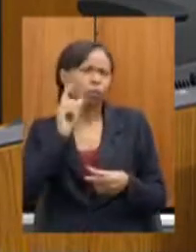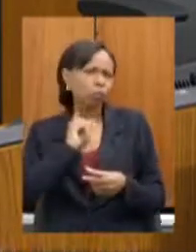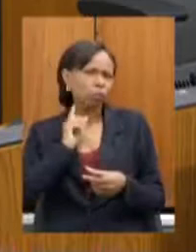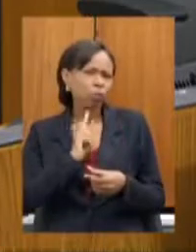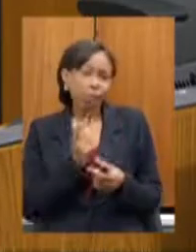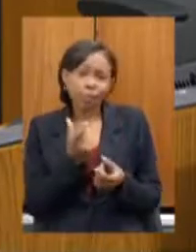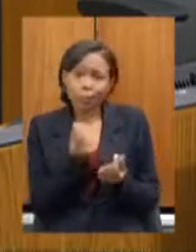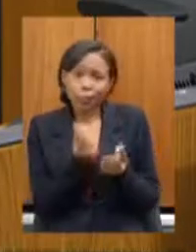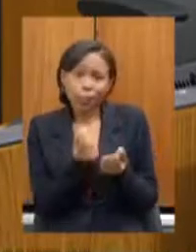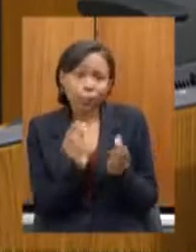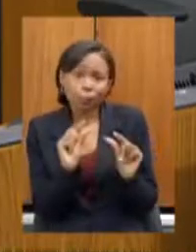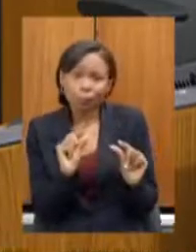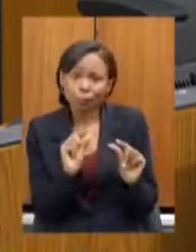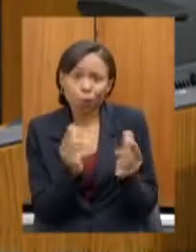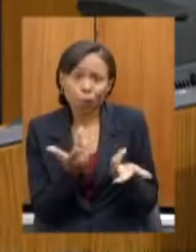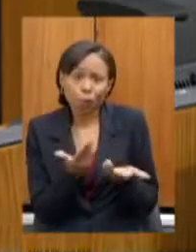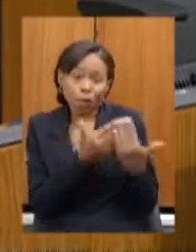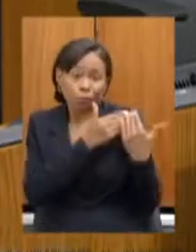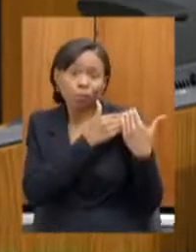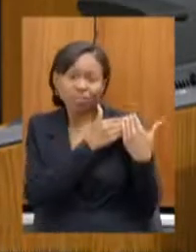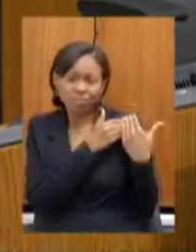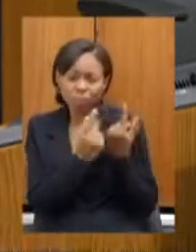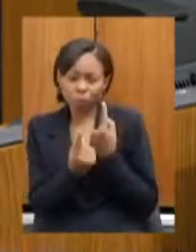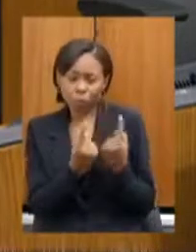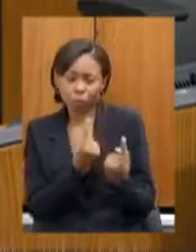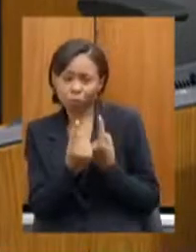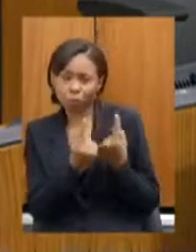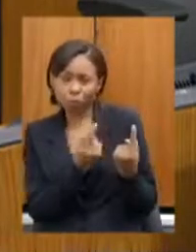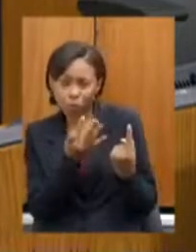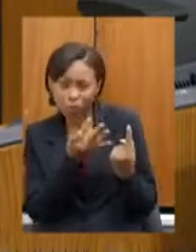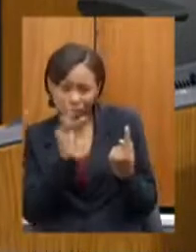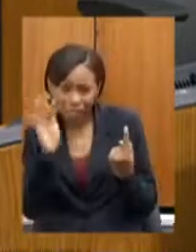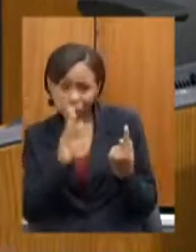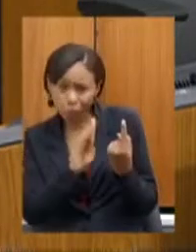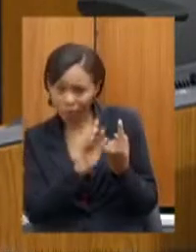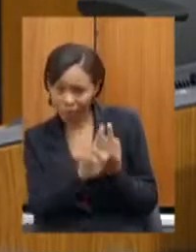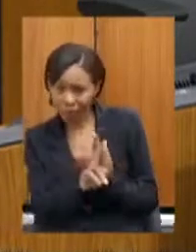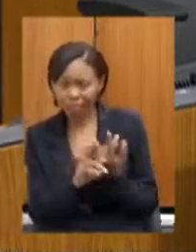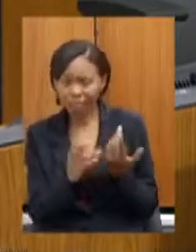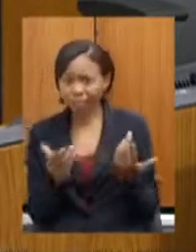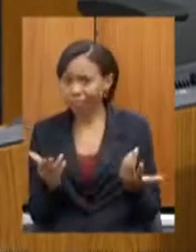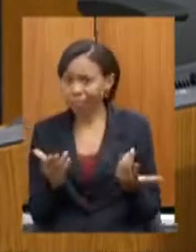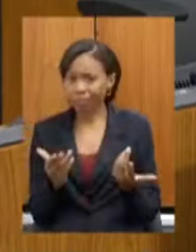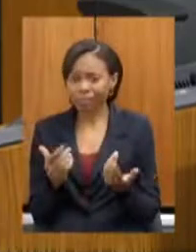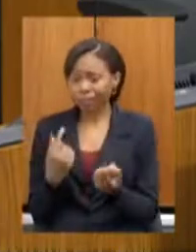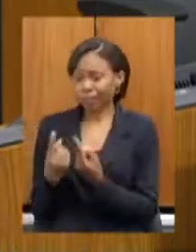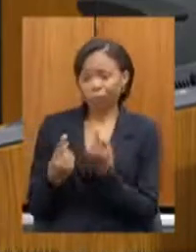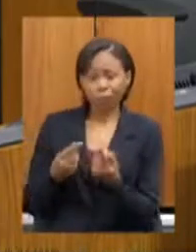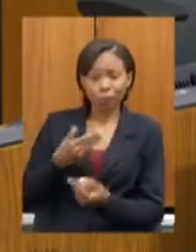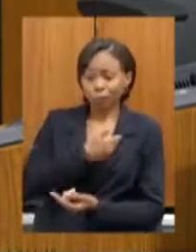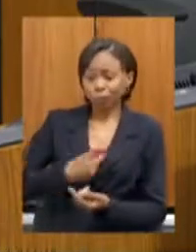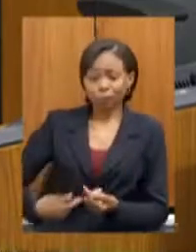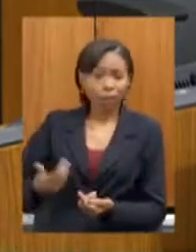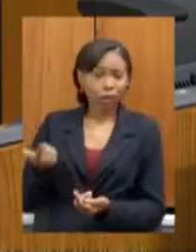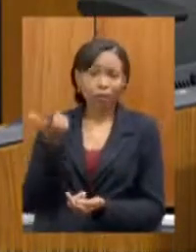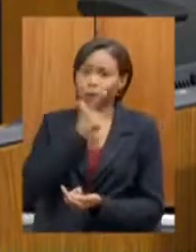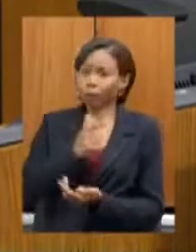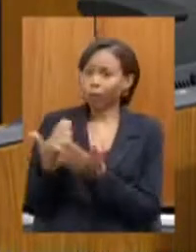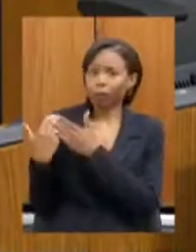quer administrar rodovias federais, não consegue administrar nem as estaduais, quer administrar as federais, e essa é uma peculiaridade desse